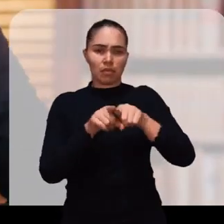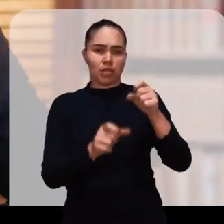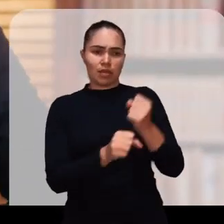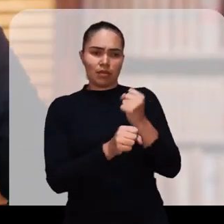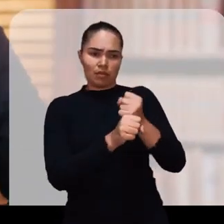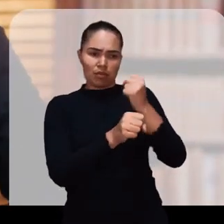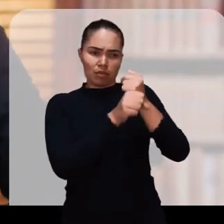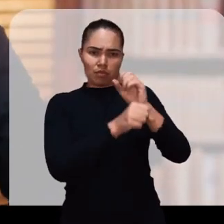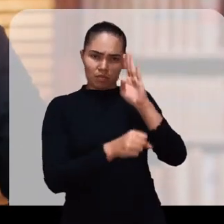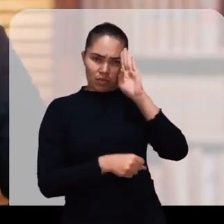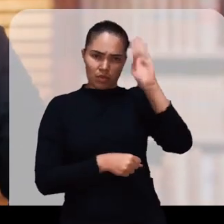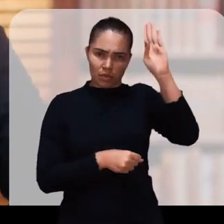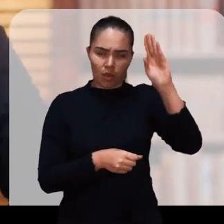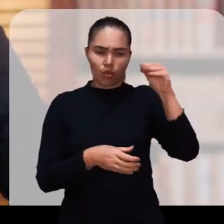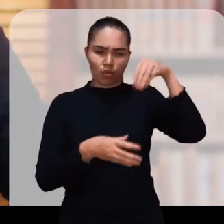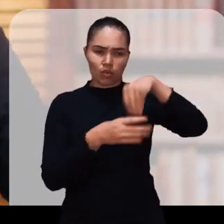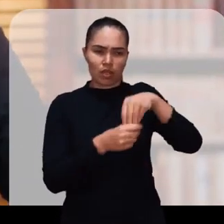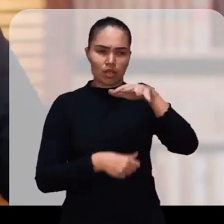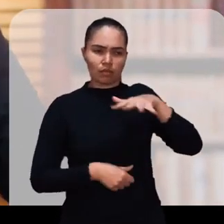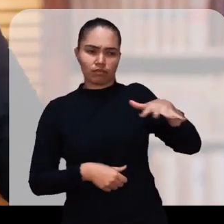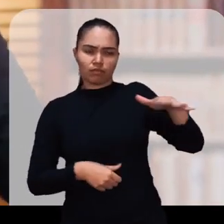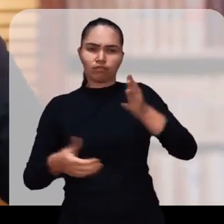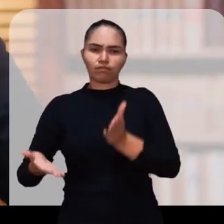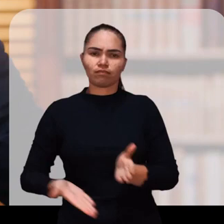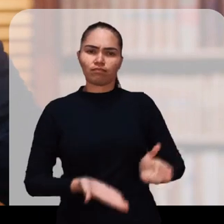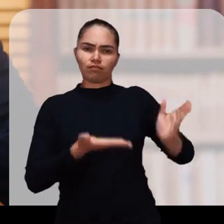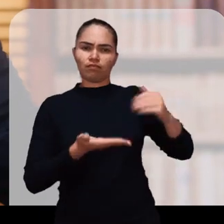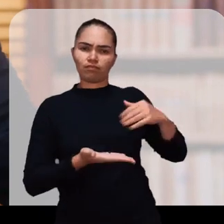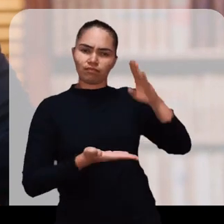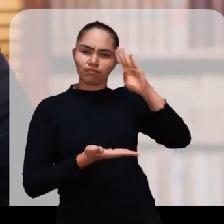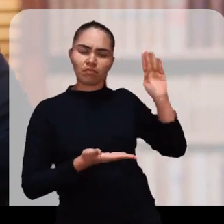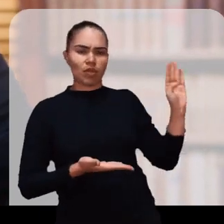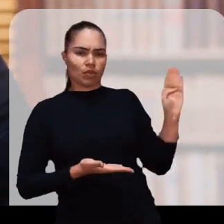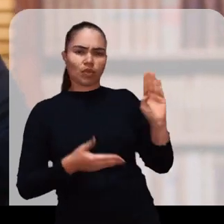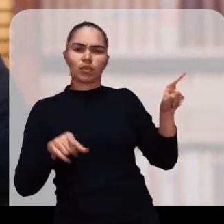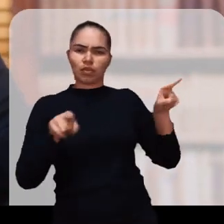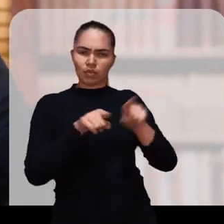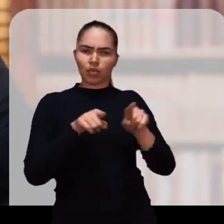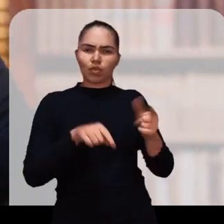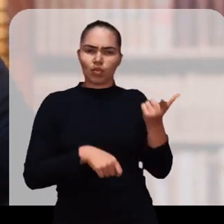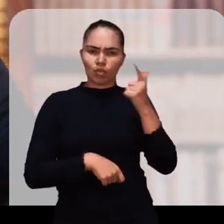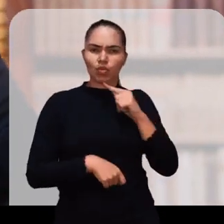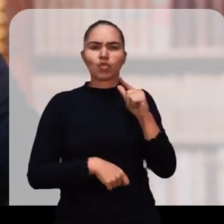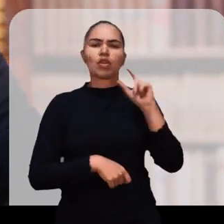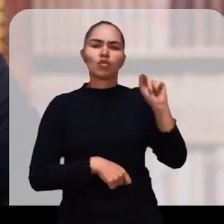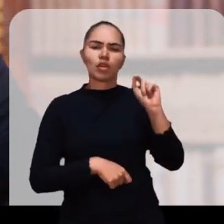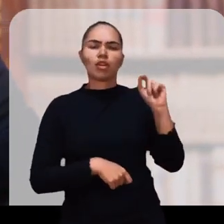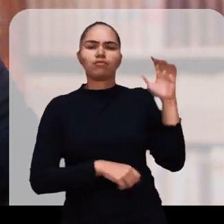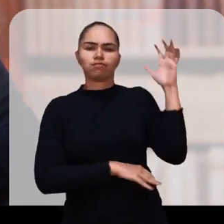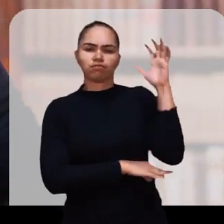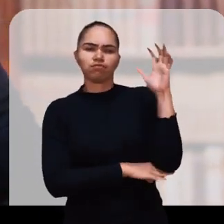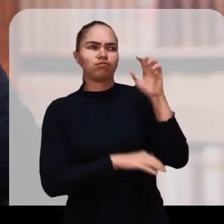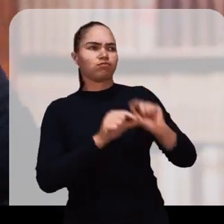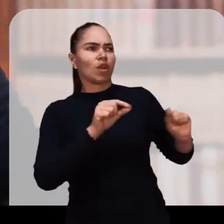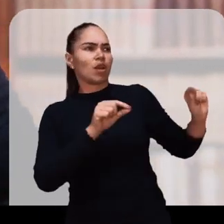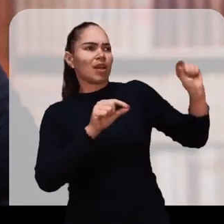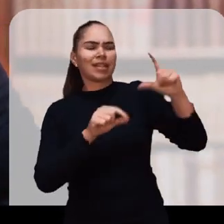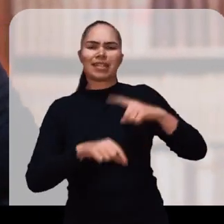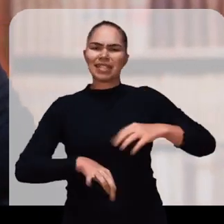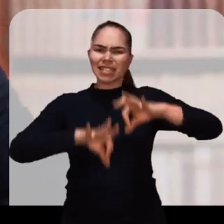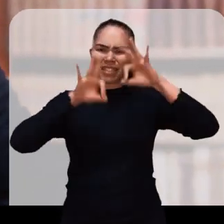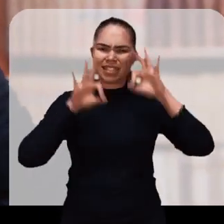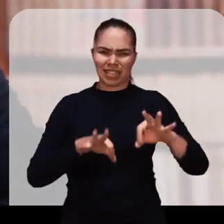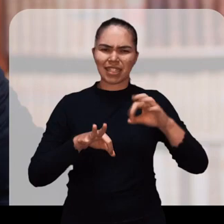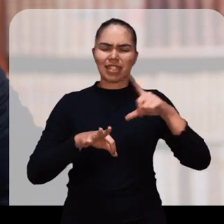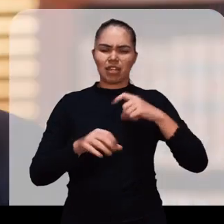E construir o Hospital Regional Polo da região Centro-Sul, da região do Maciço de Baturité e da região de Crateus e Amuns